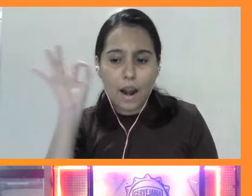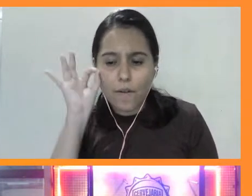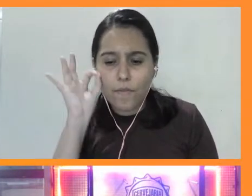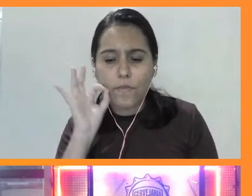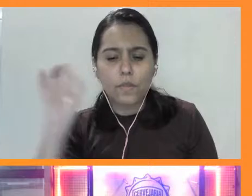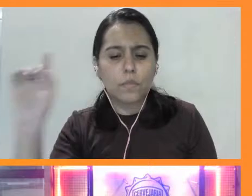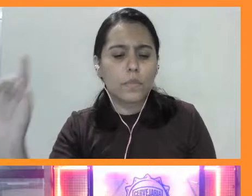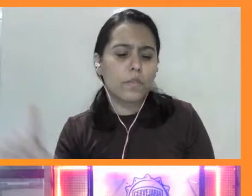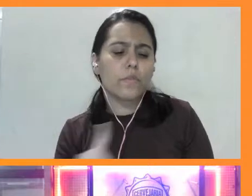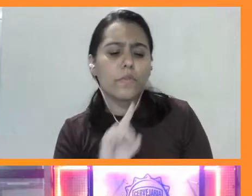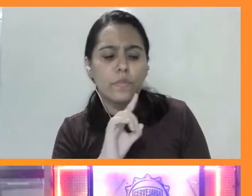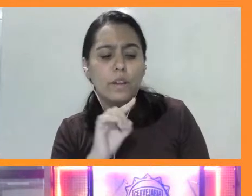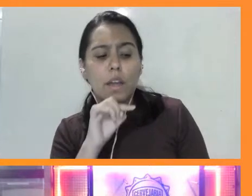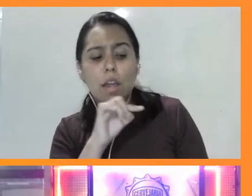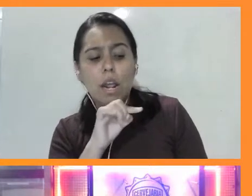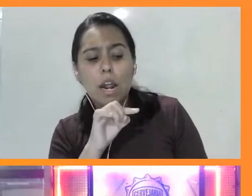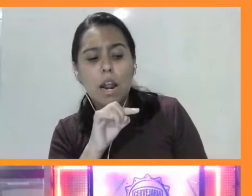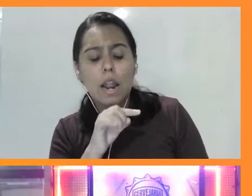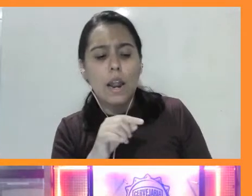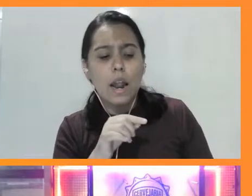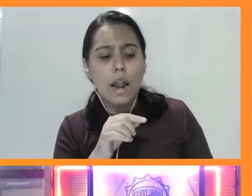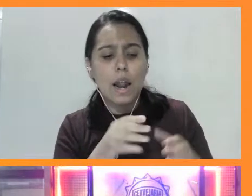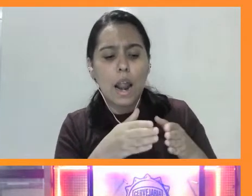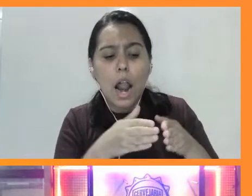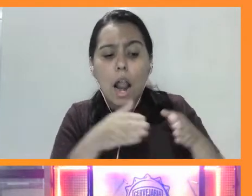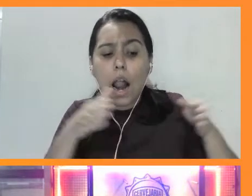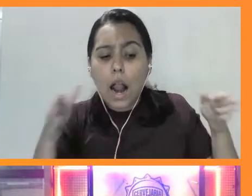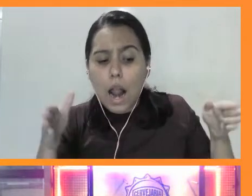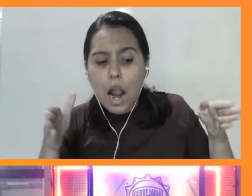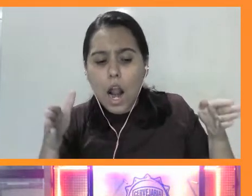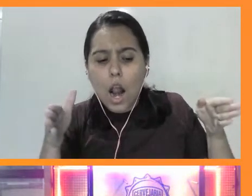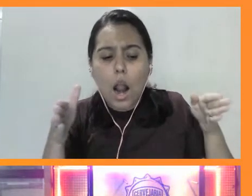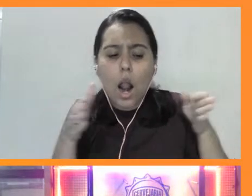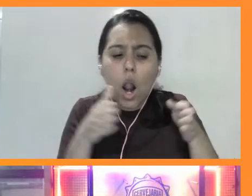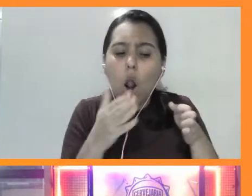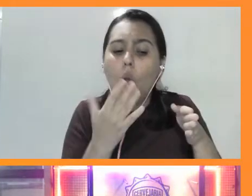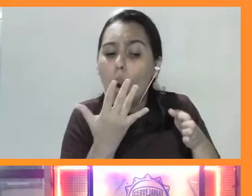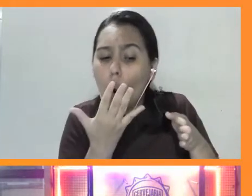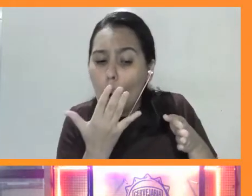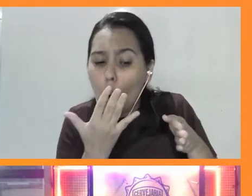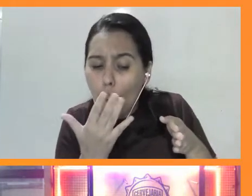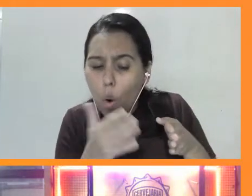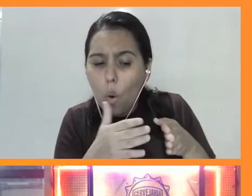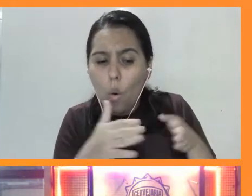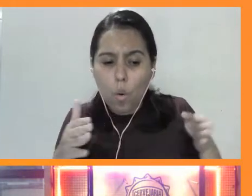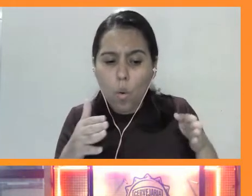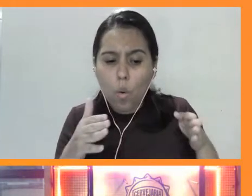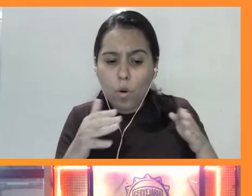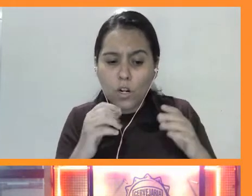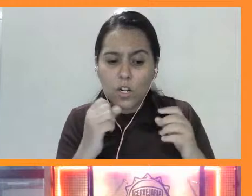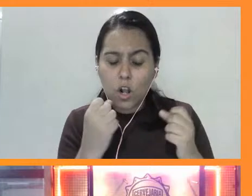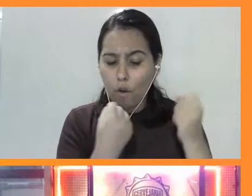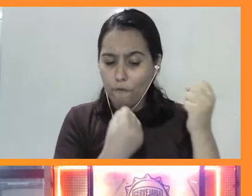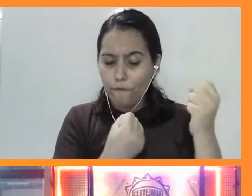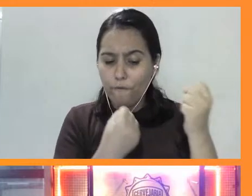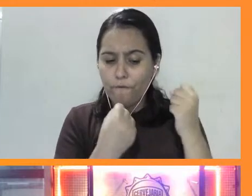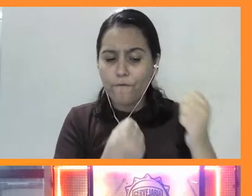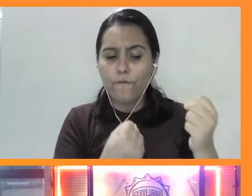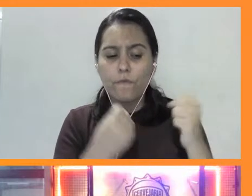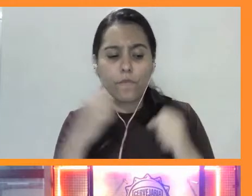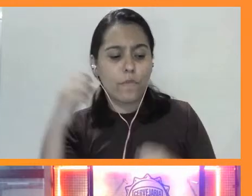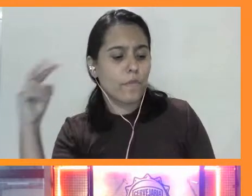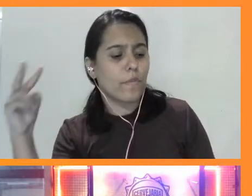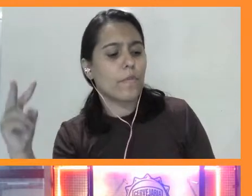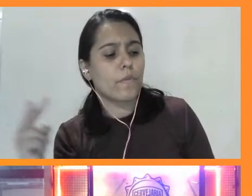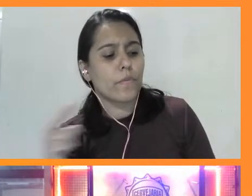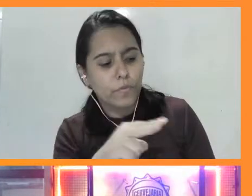macho. Então, o macho maior, o macho que tem um ornamento mais colorido, o macho que faz uma exibição que gasta mais energia, porque isso mostra um vigor, né?